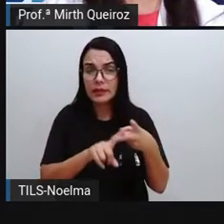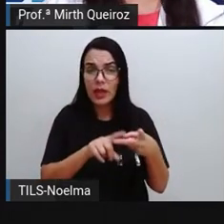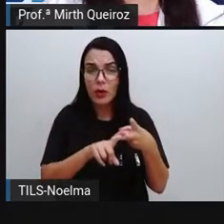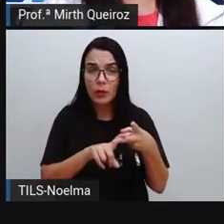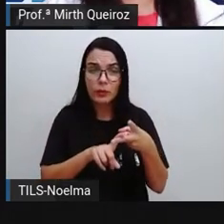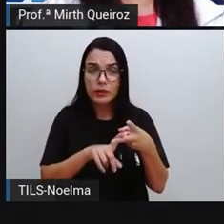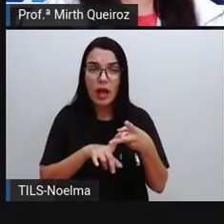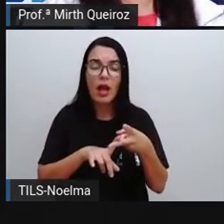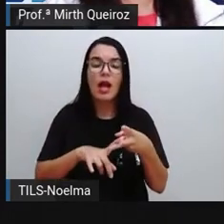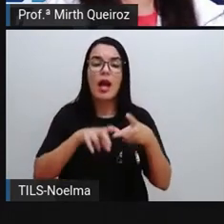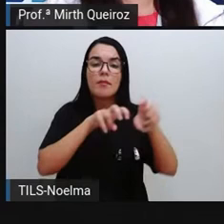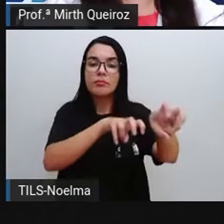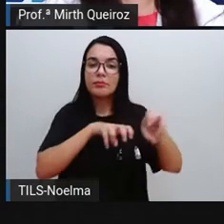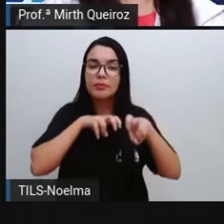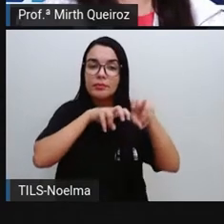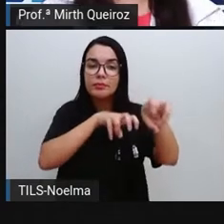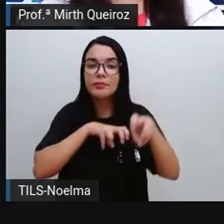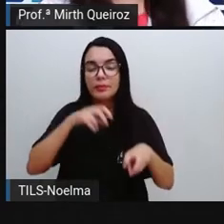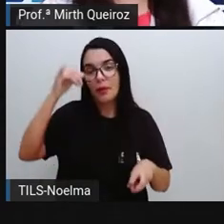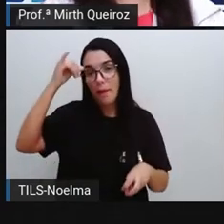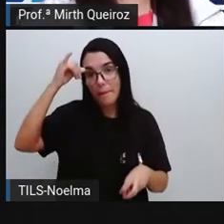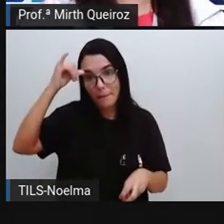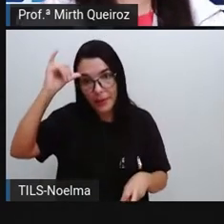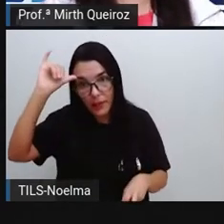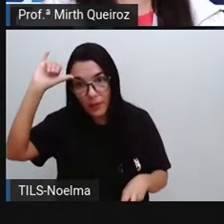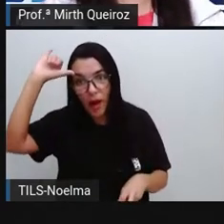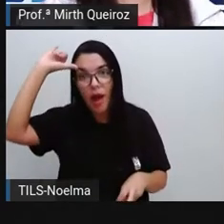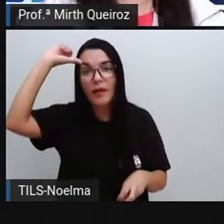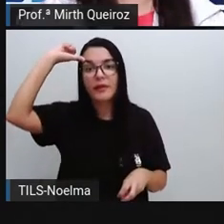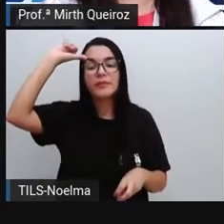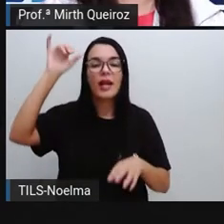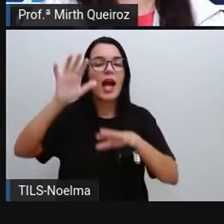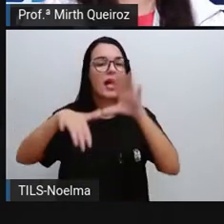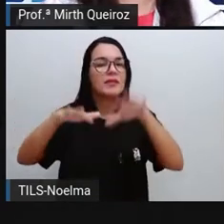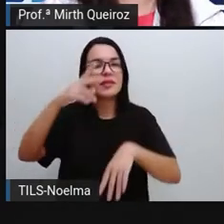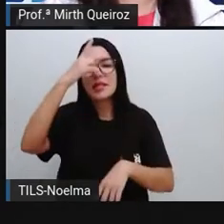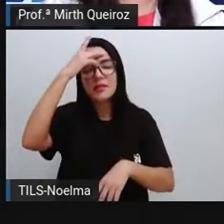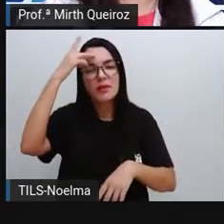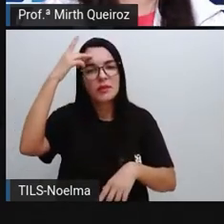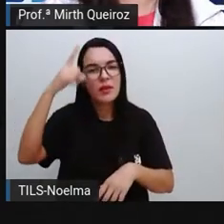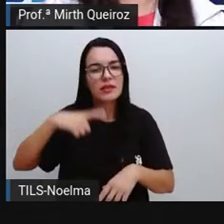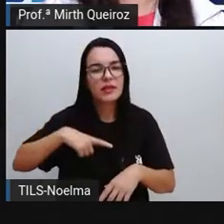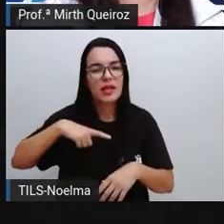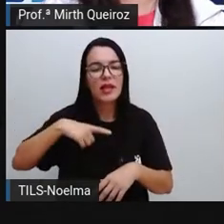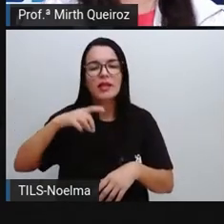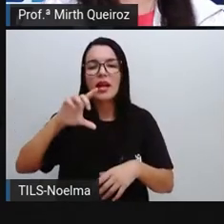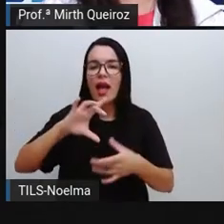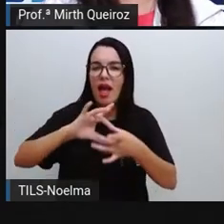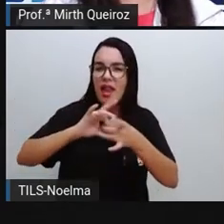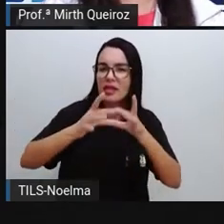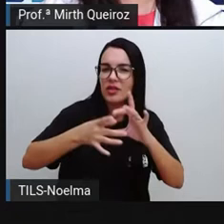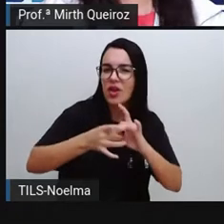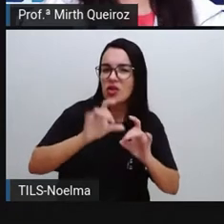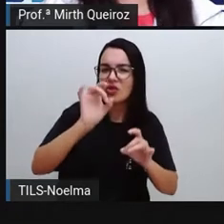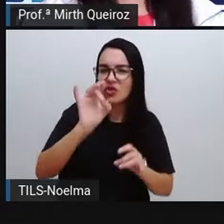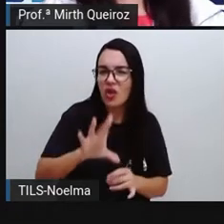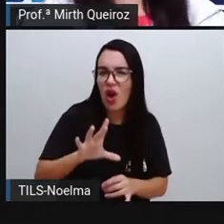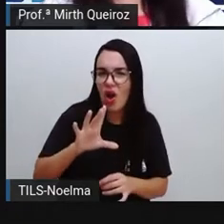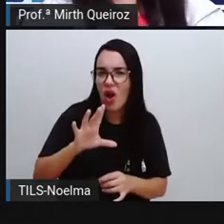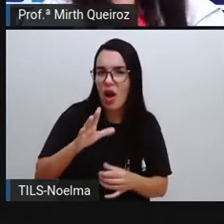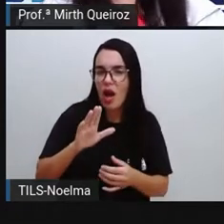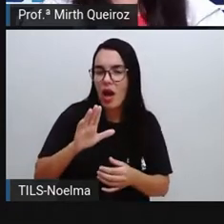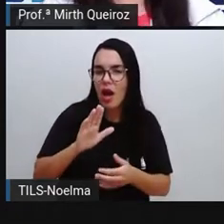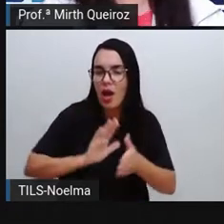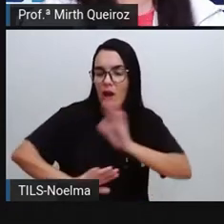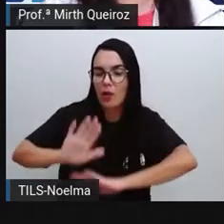A pecuária, que embora muita gente ache que a pecuária está relacionada apenas à criação do gado,